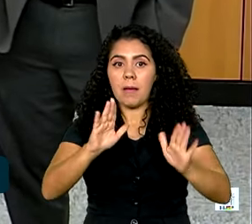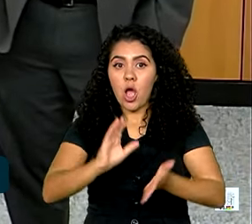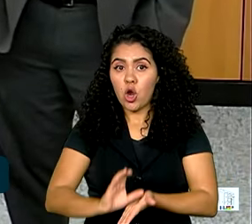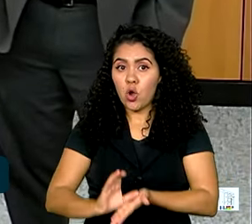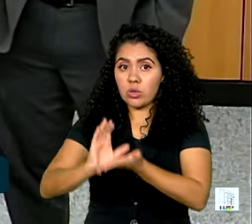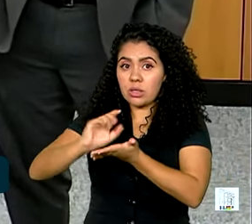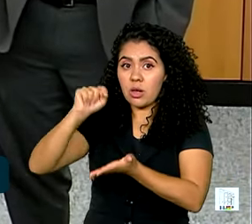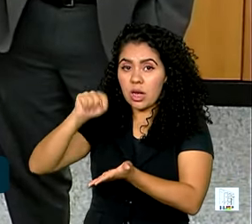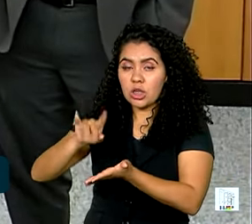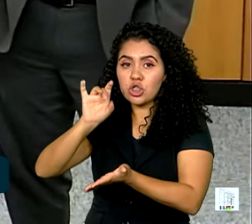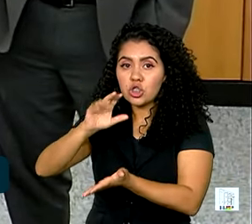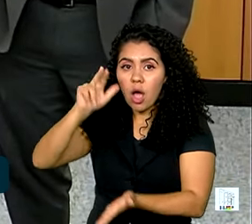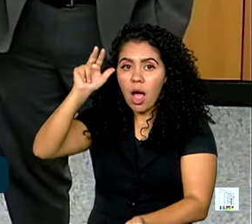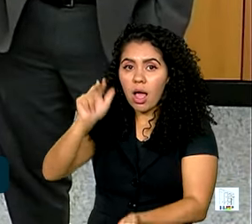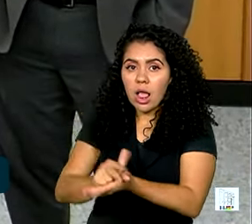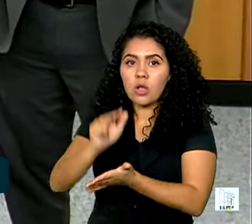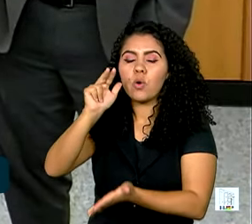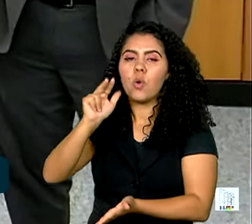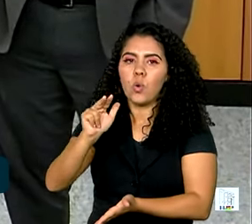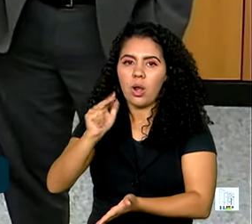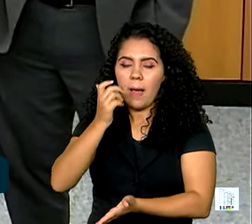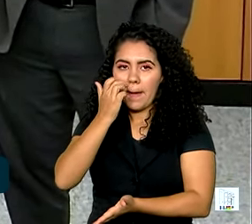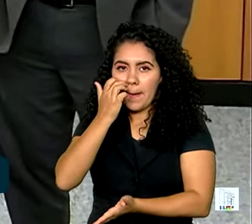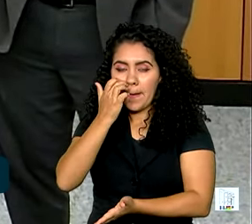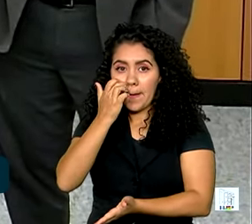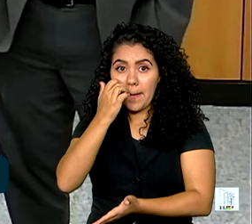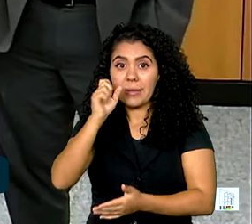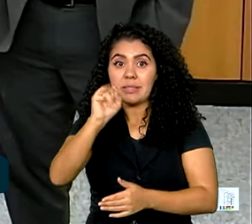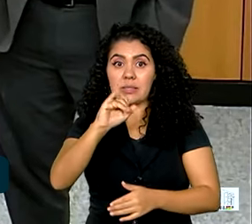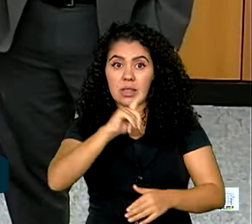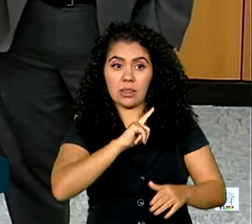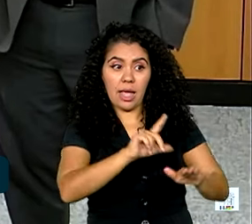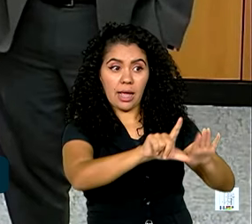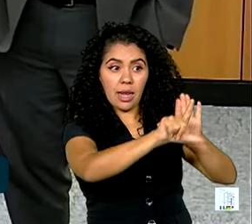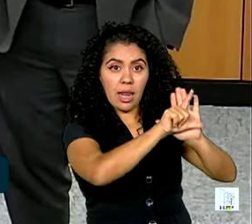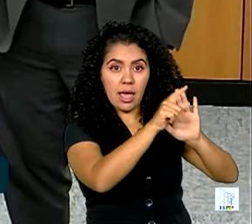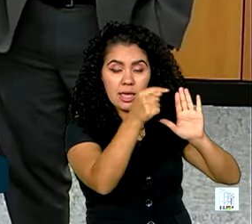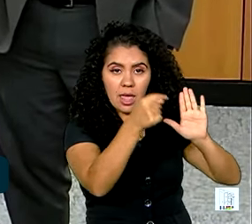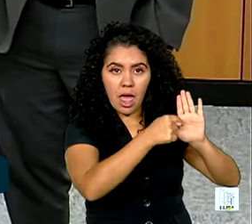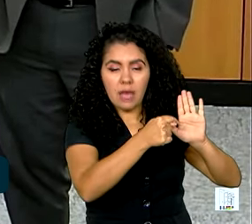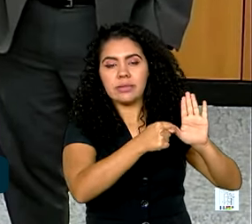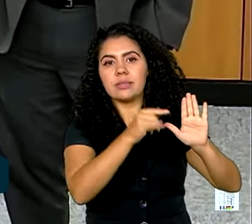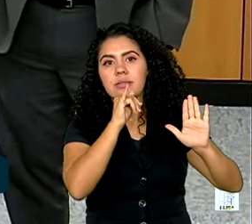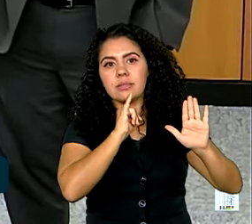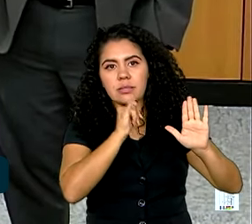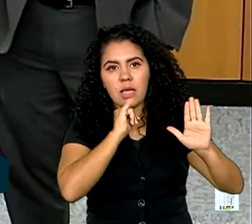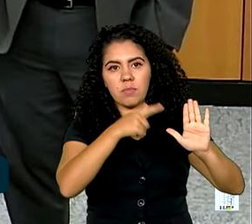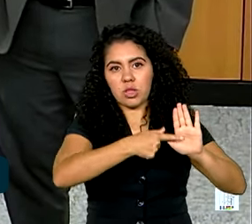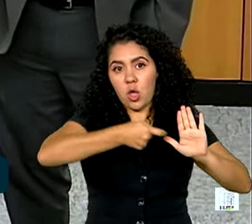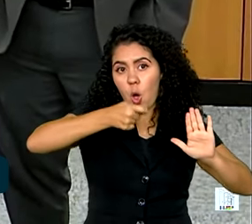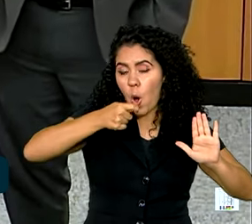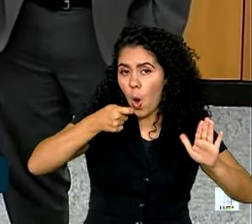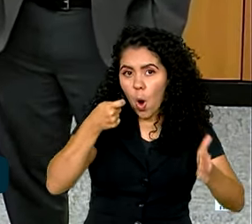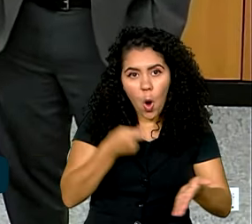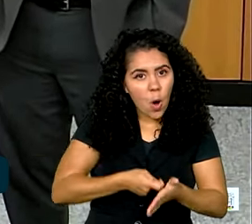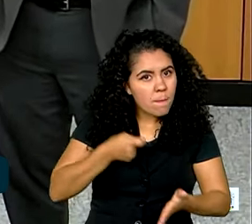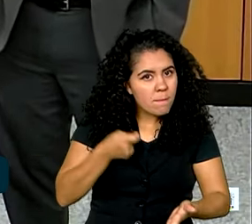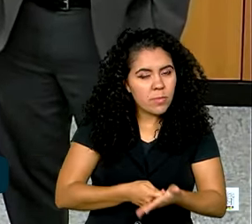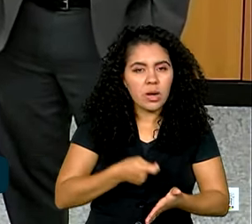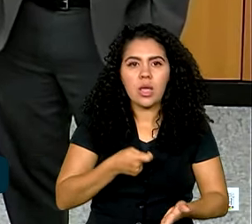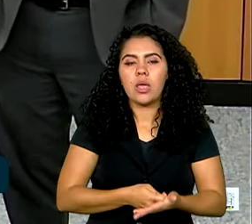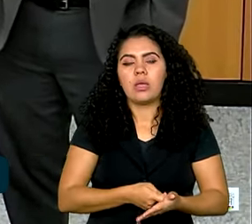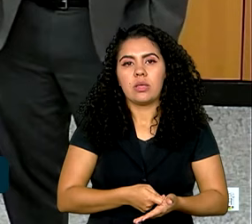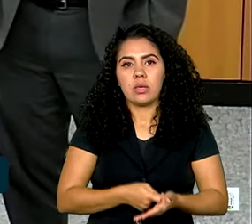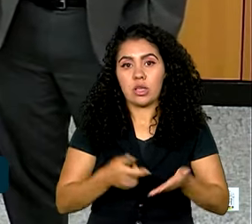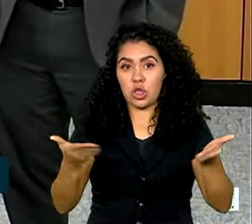a lei ainda não tratou, por exemplo. Se sobrevier uma lei, por exemplo, impondo aquilo que aqui estamos